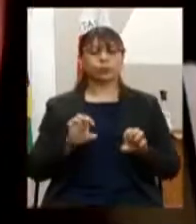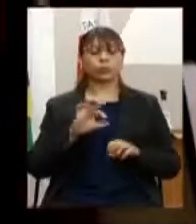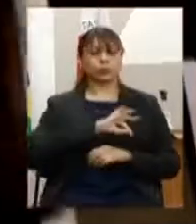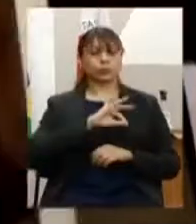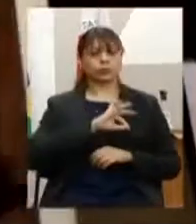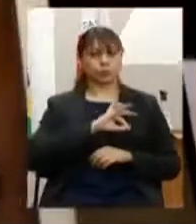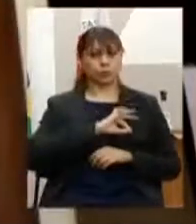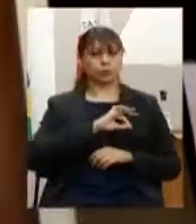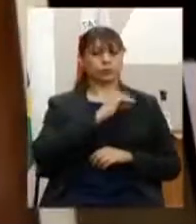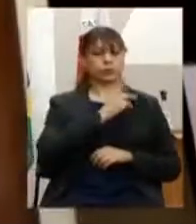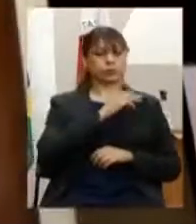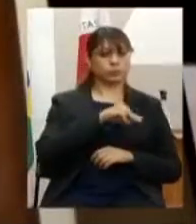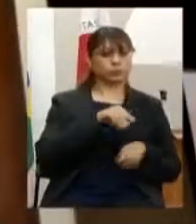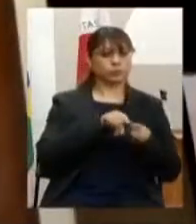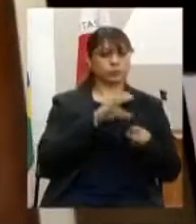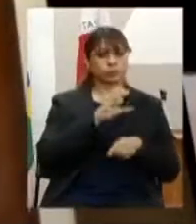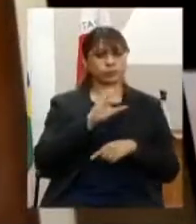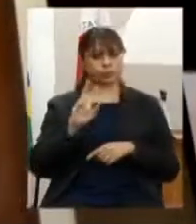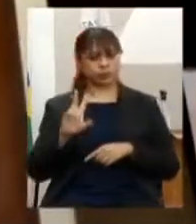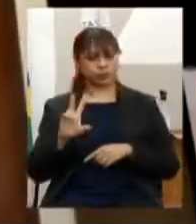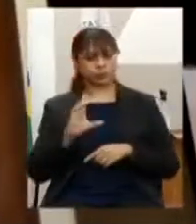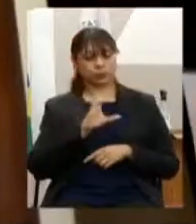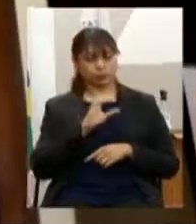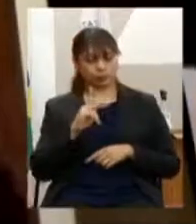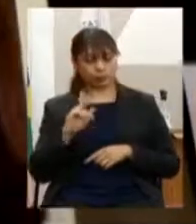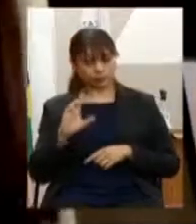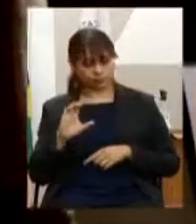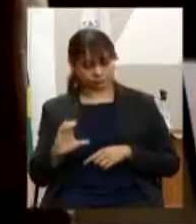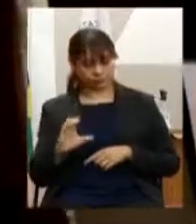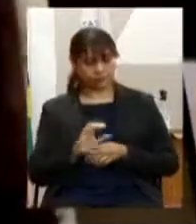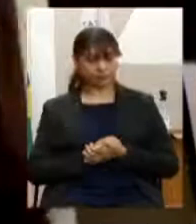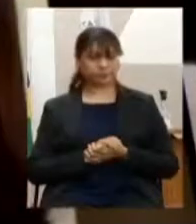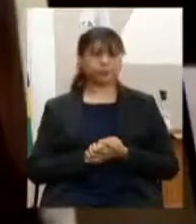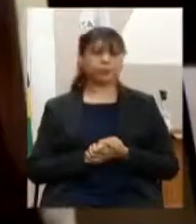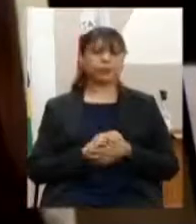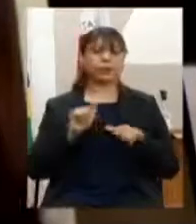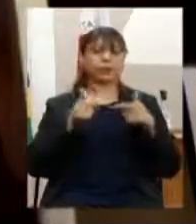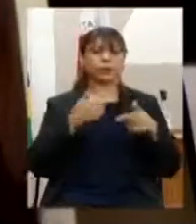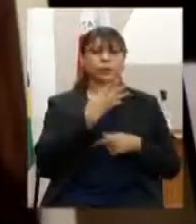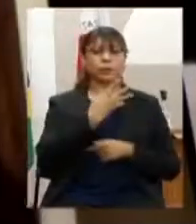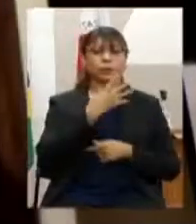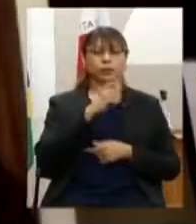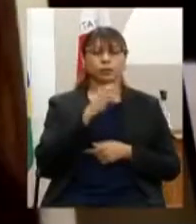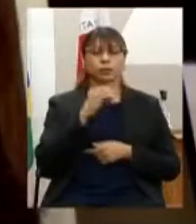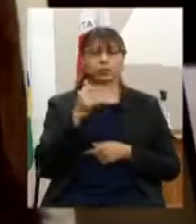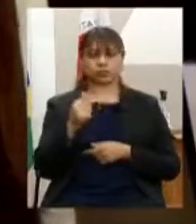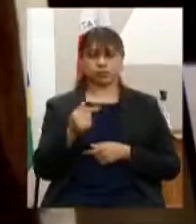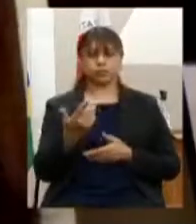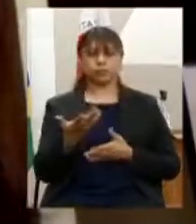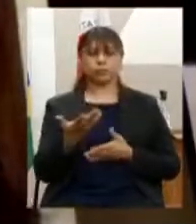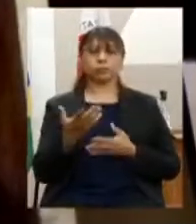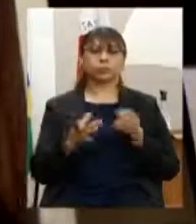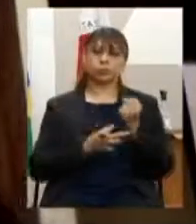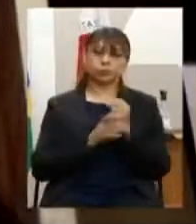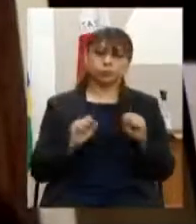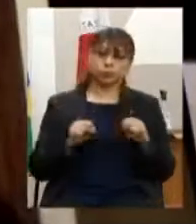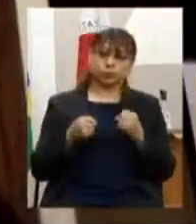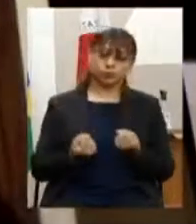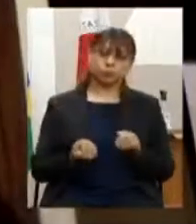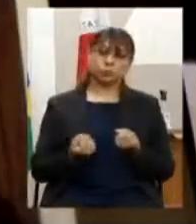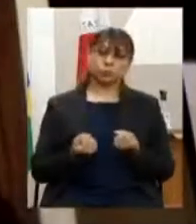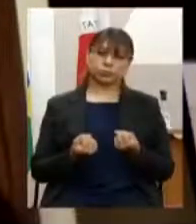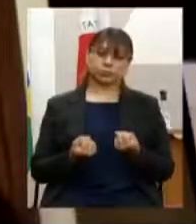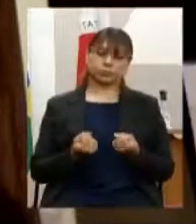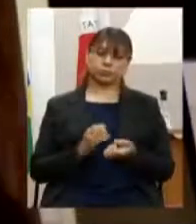militar alterar a ação 4507 segurança rural conforme se segue